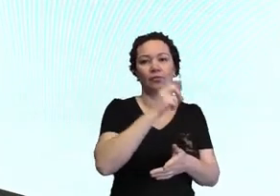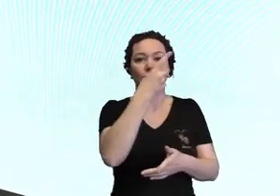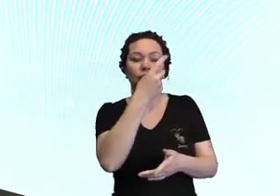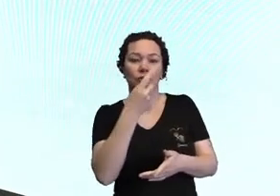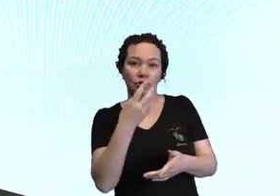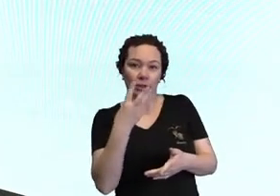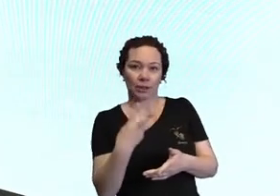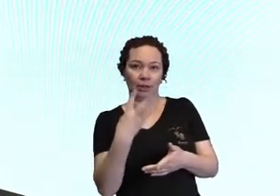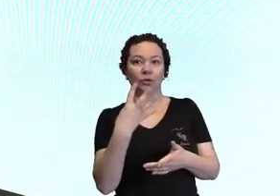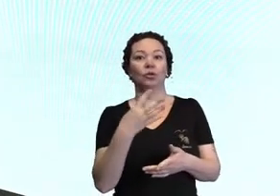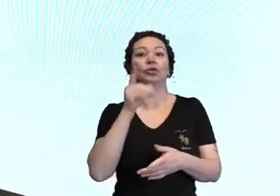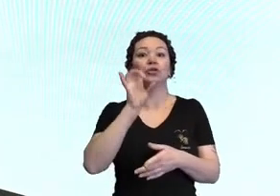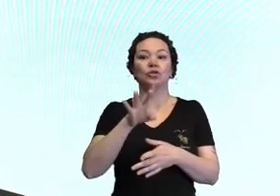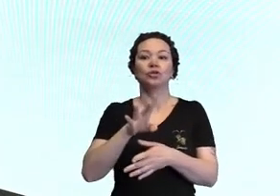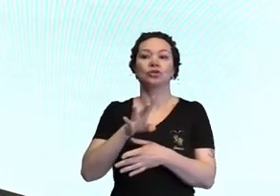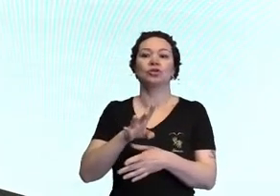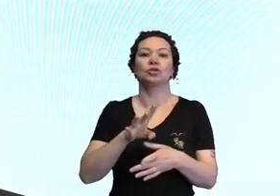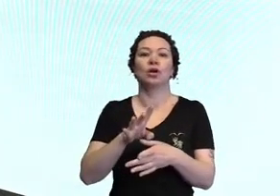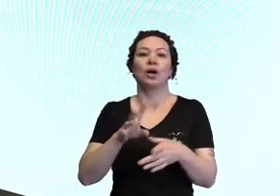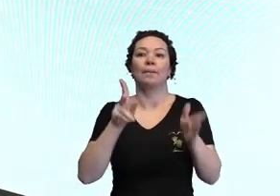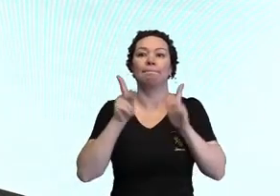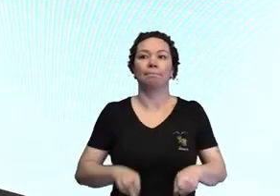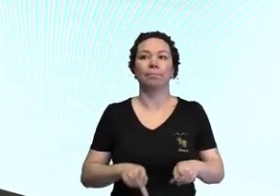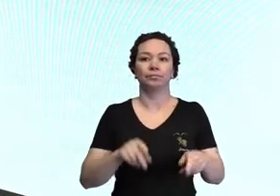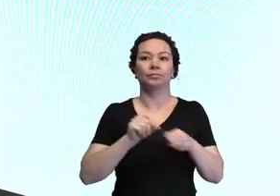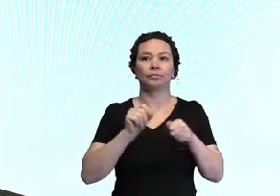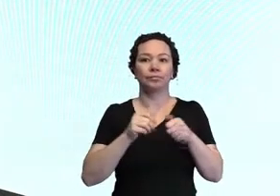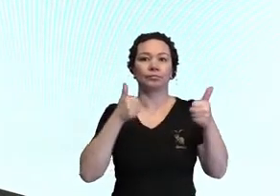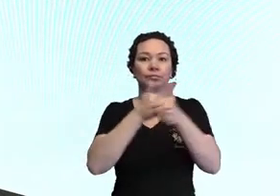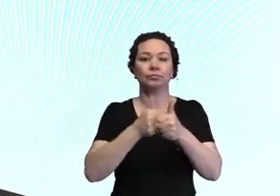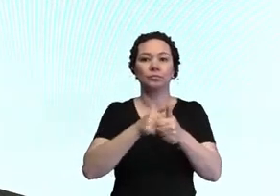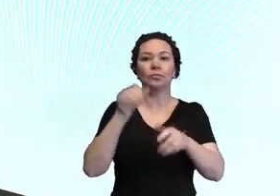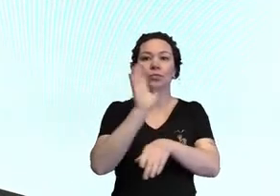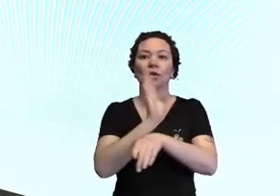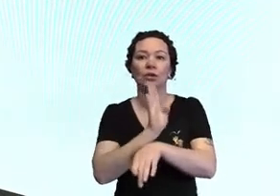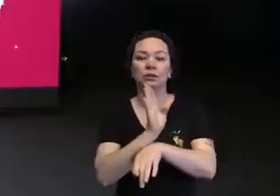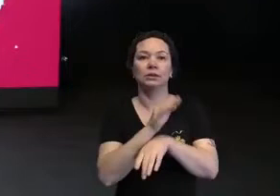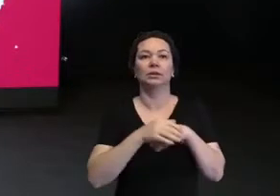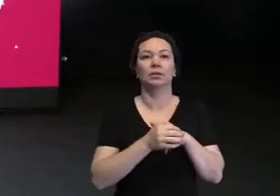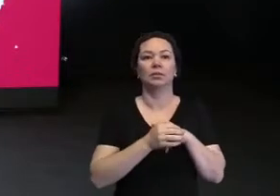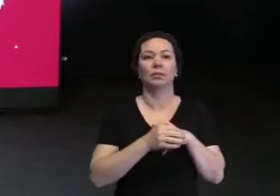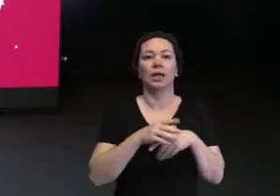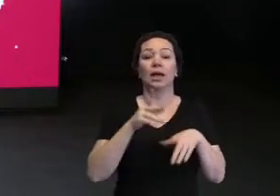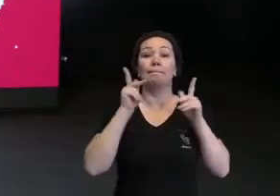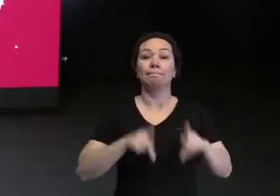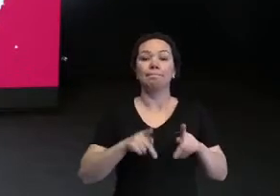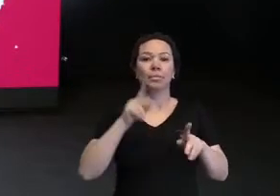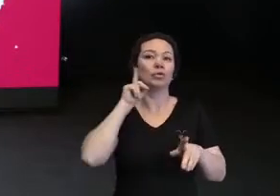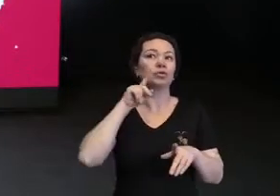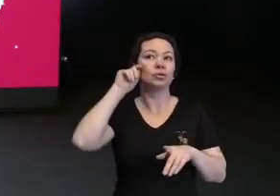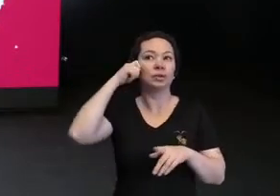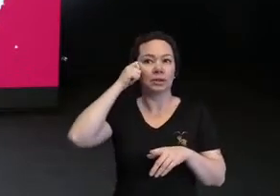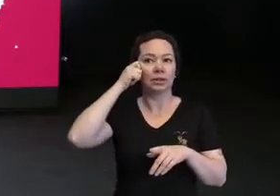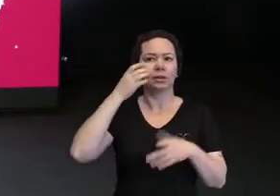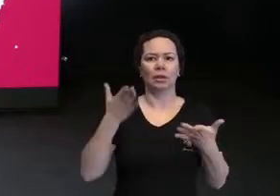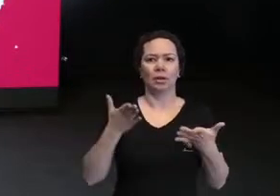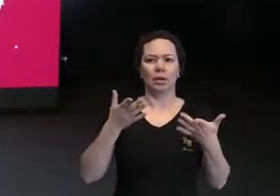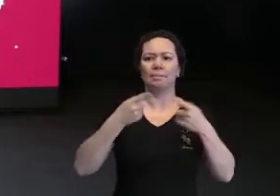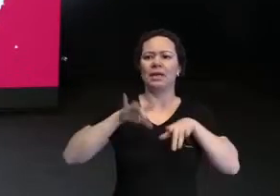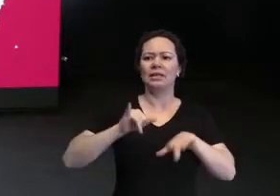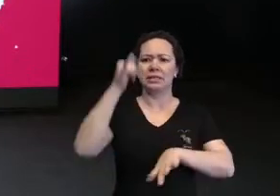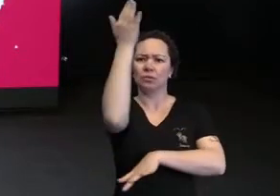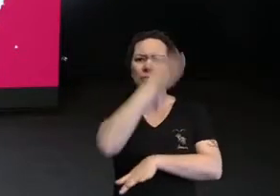negros dirigiram ou roteirizaram uma produção para o cinema. Aí eu falei, caramba, mas espera aí, se o Brasil tem um